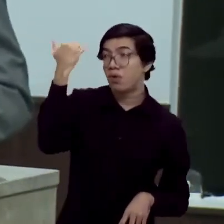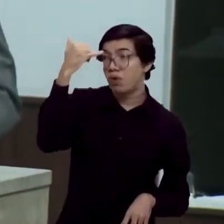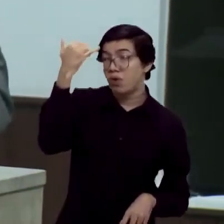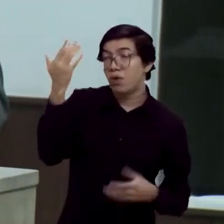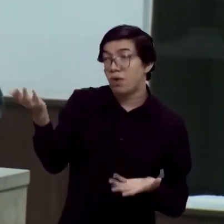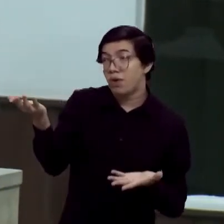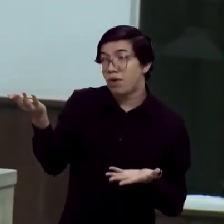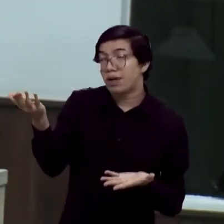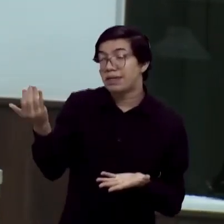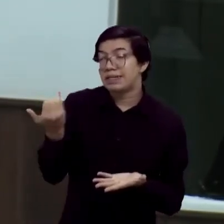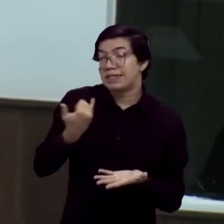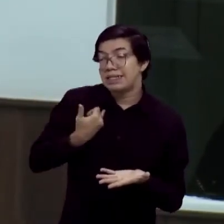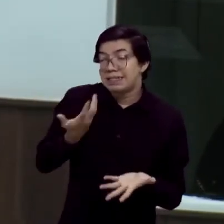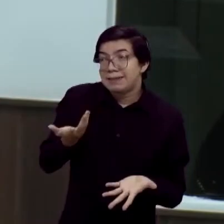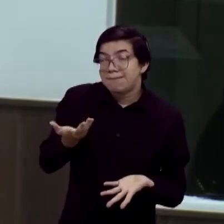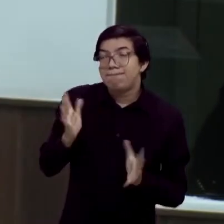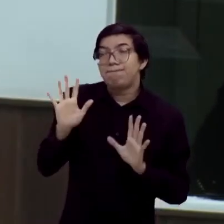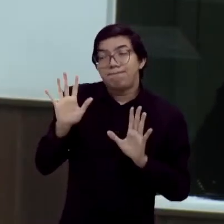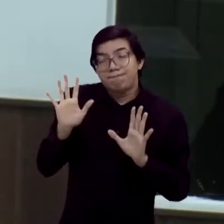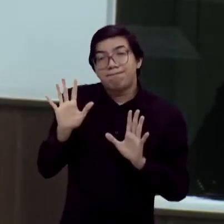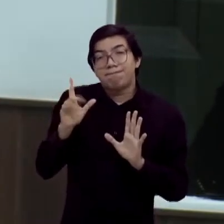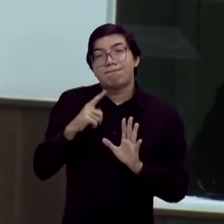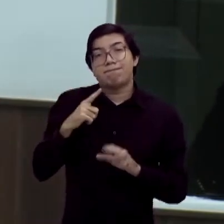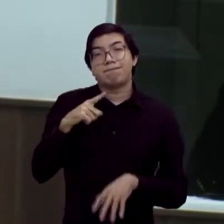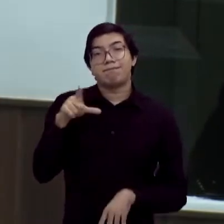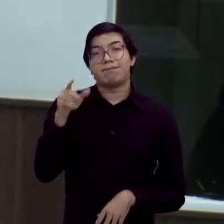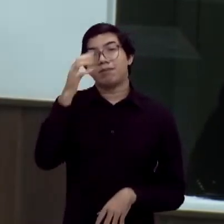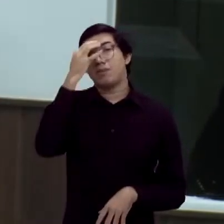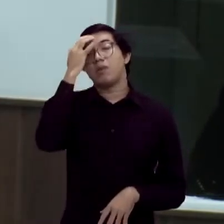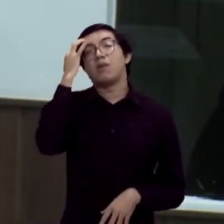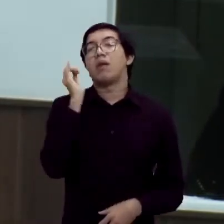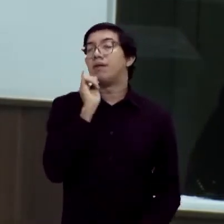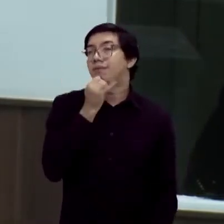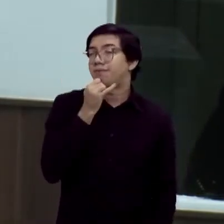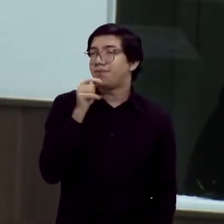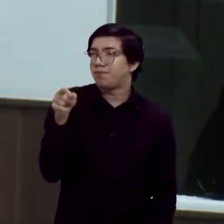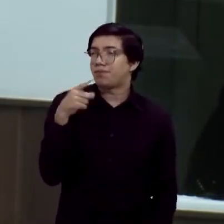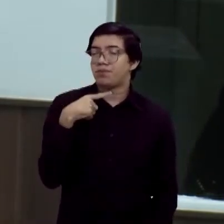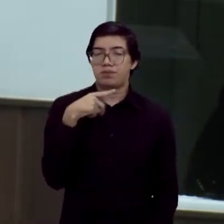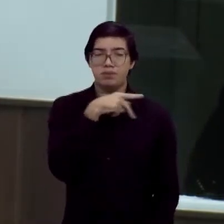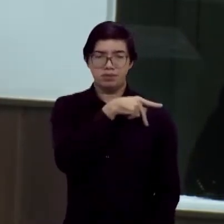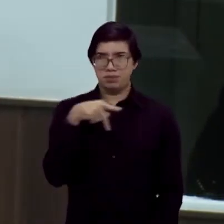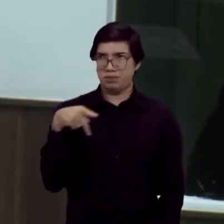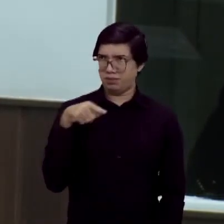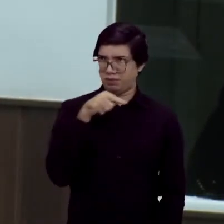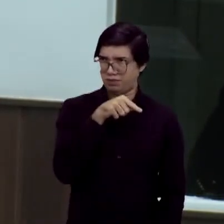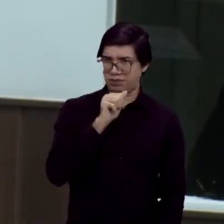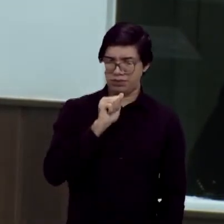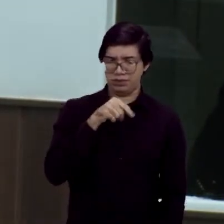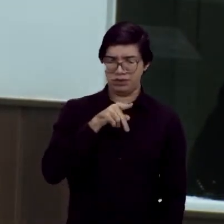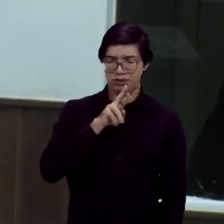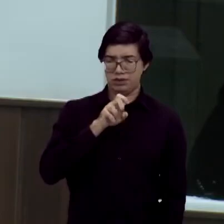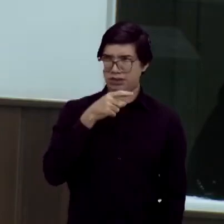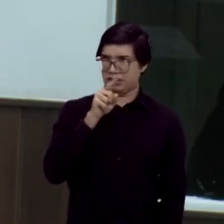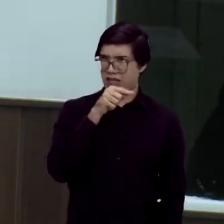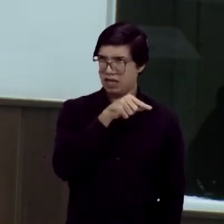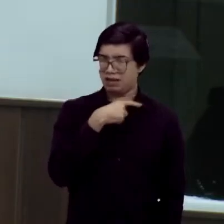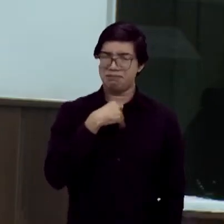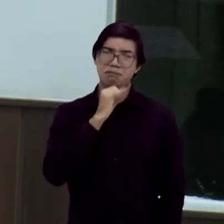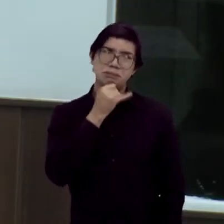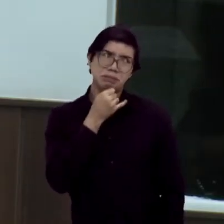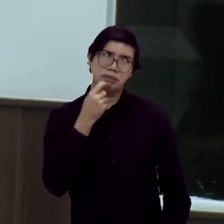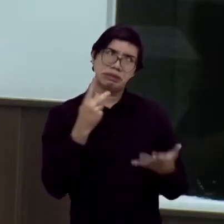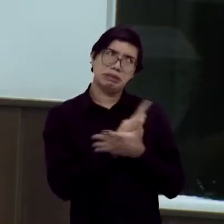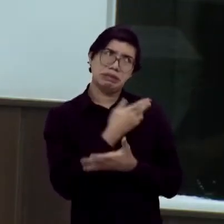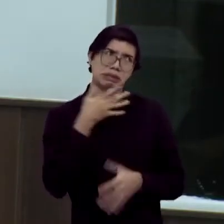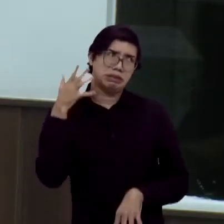não vou lamentar, como V. Exª falou, a fala do presidente André Figueiredo, não. Eu vou é parabenizá-lo.